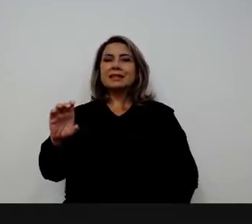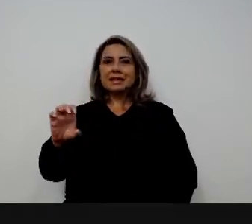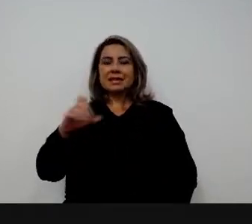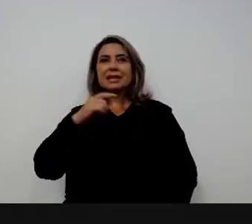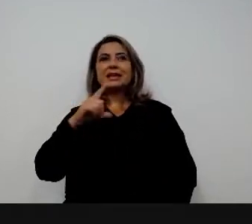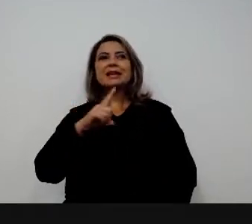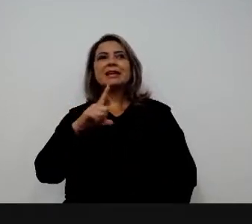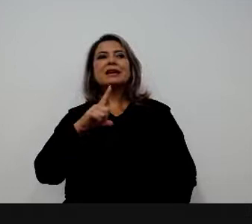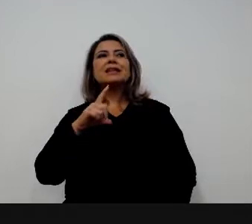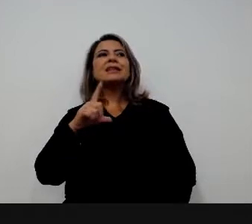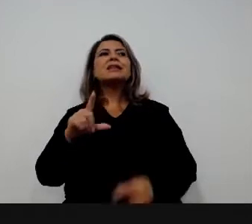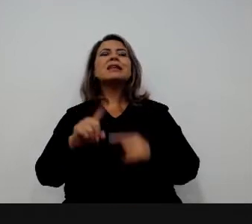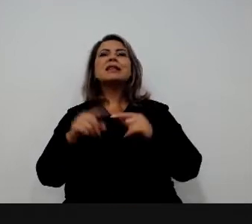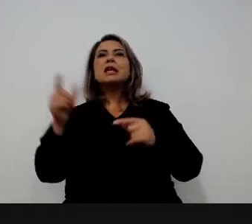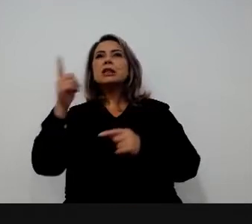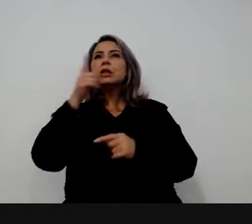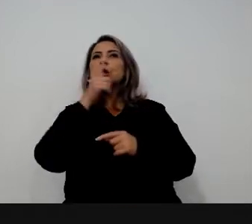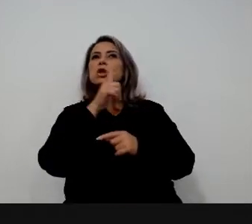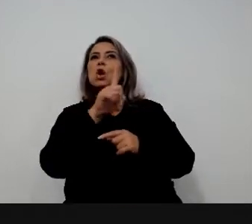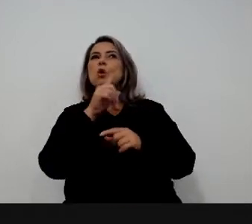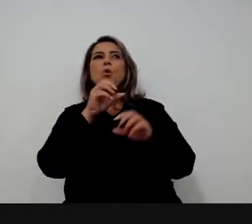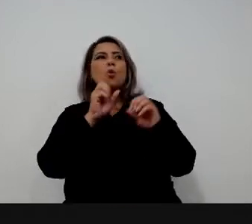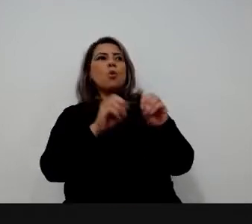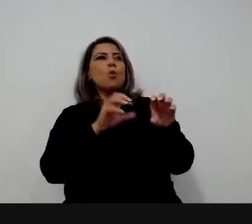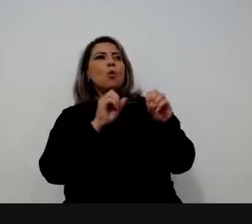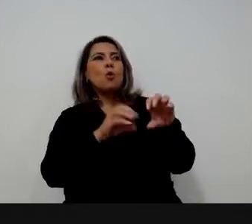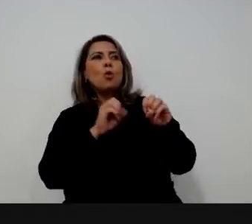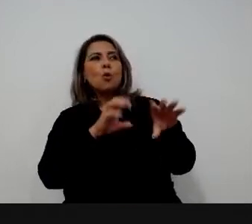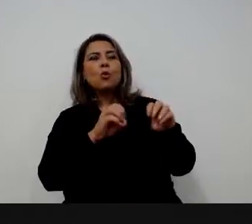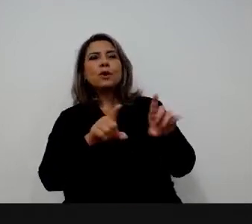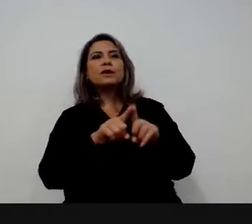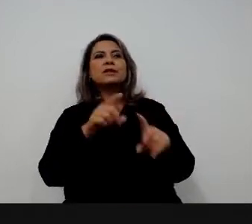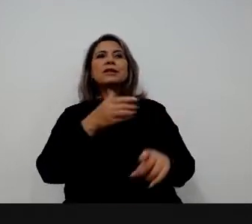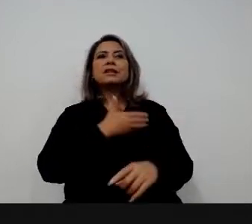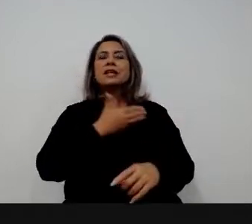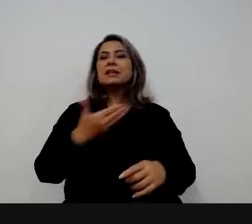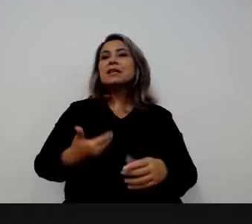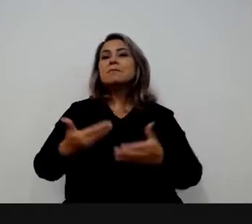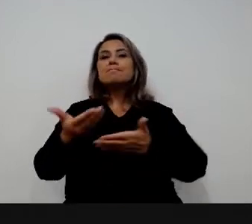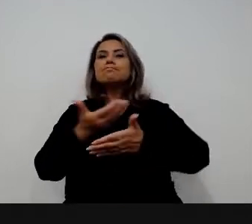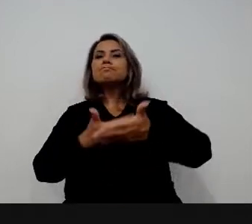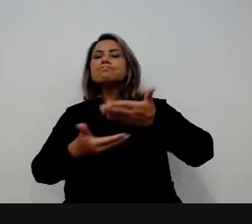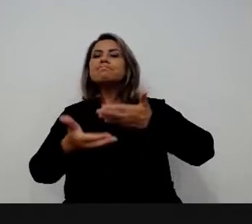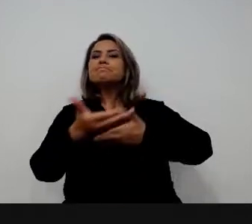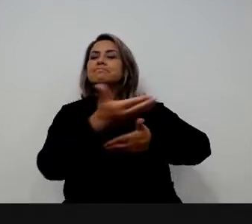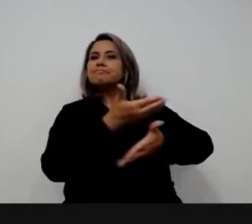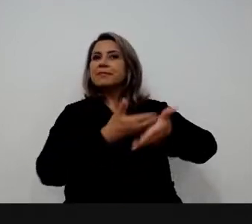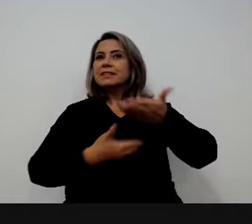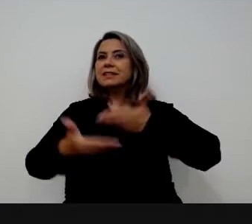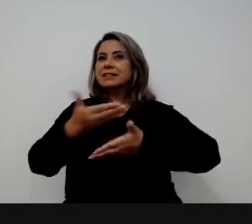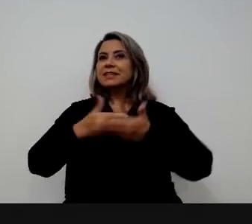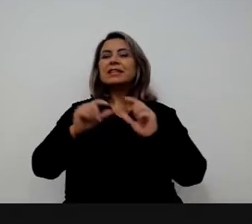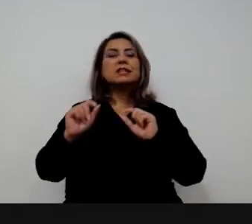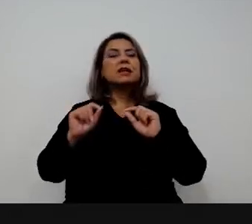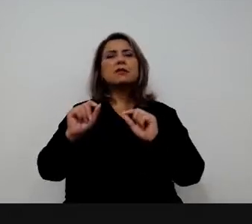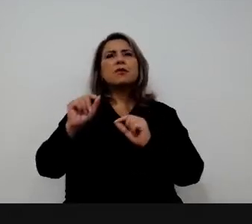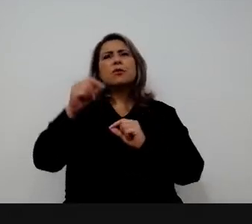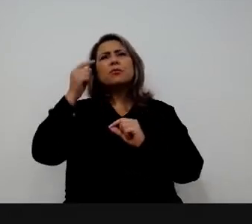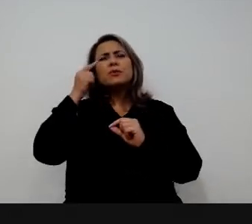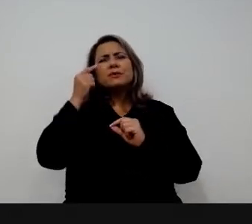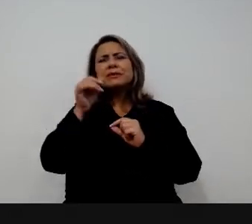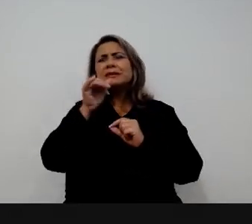tido esse protagonismo de conseguir ensinar governos, entre outras coisas, aprender a ler.